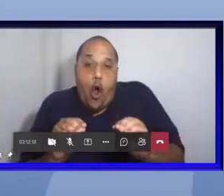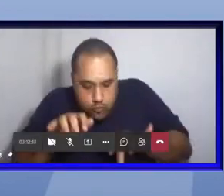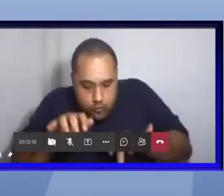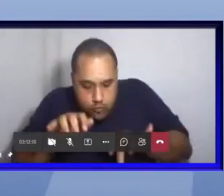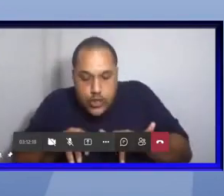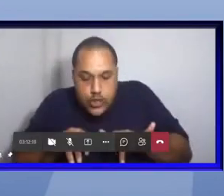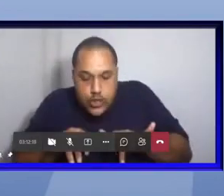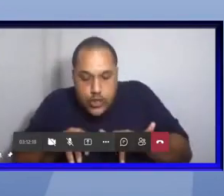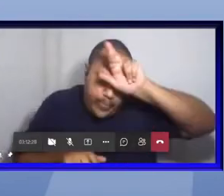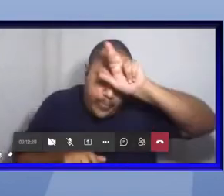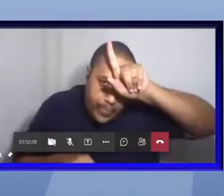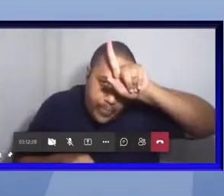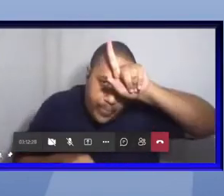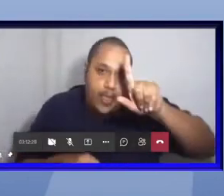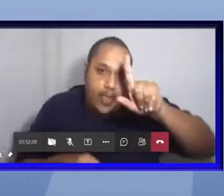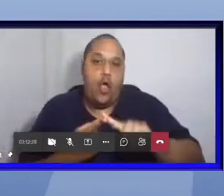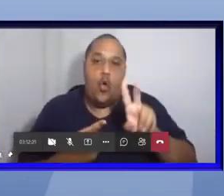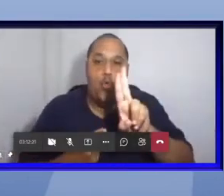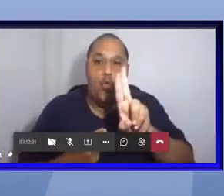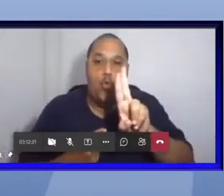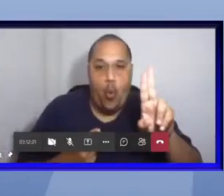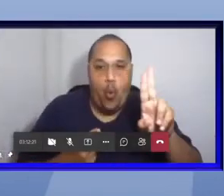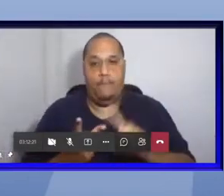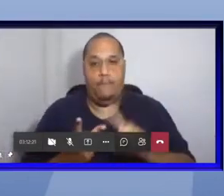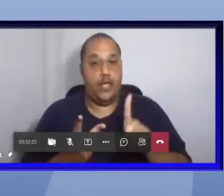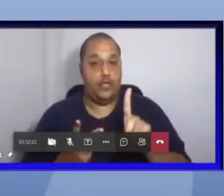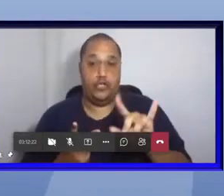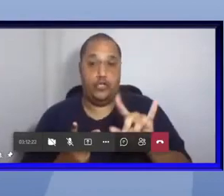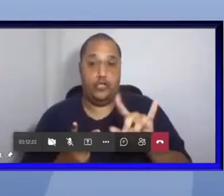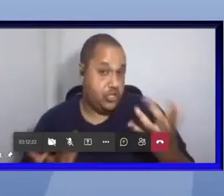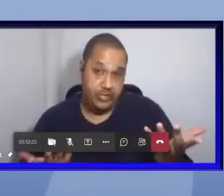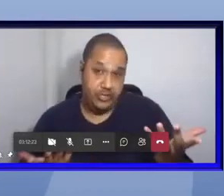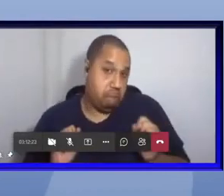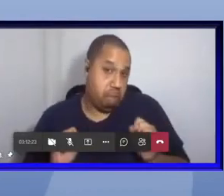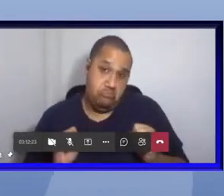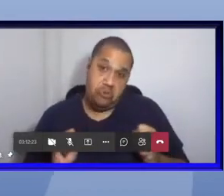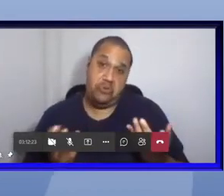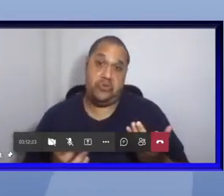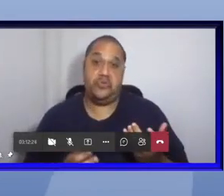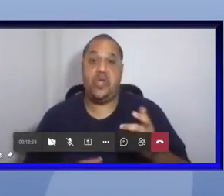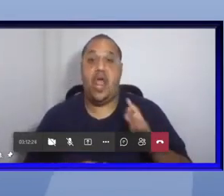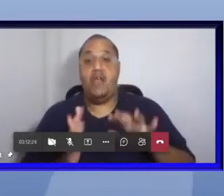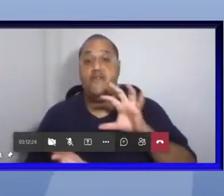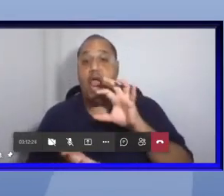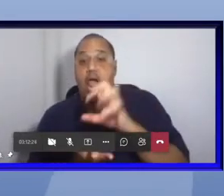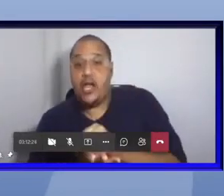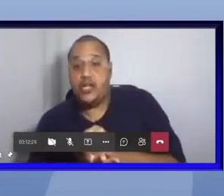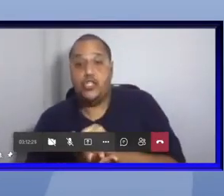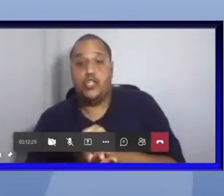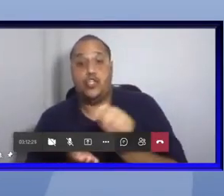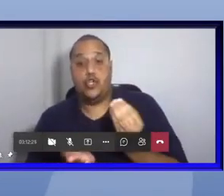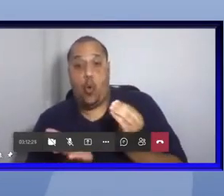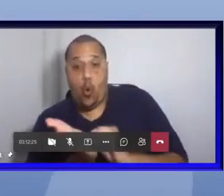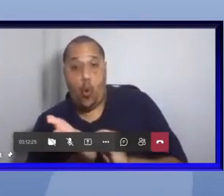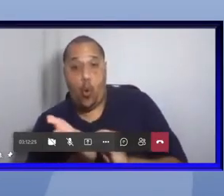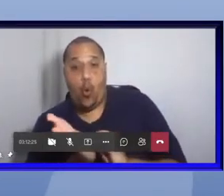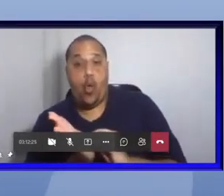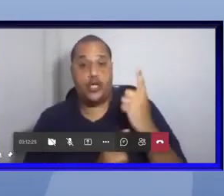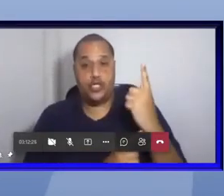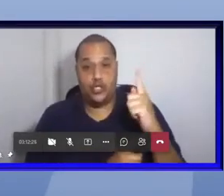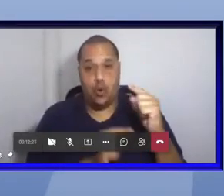grafia de um nome científico ele pode errar aqui ou acolá num registro geográfico então